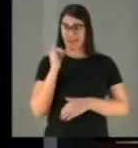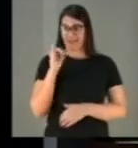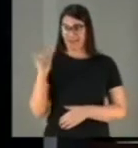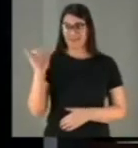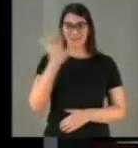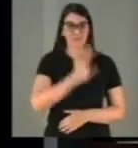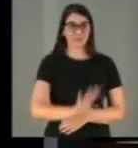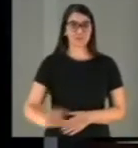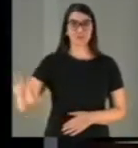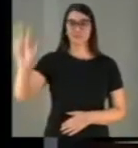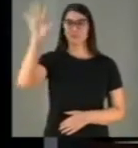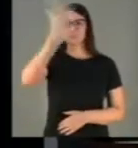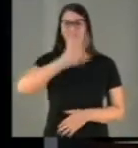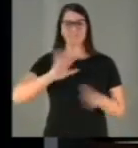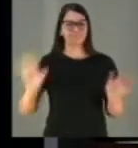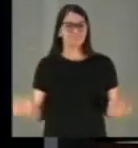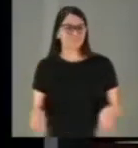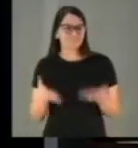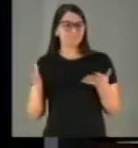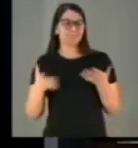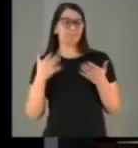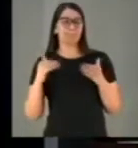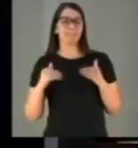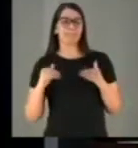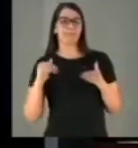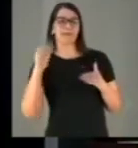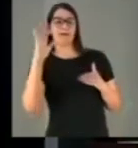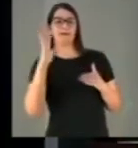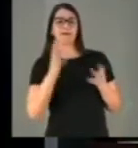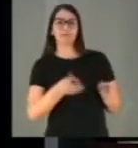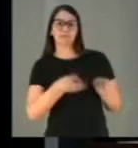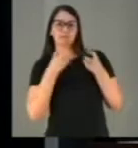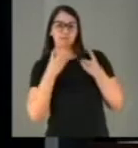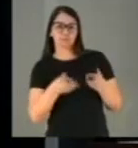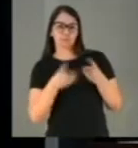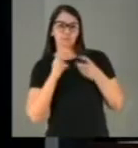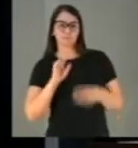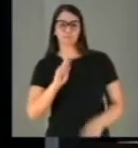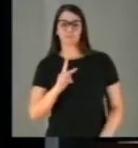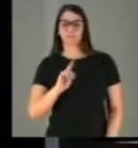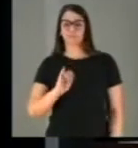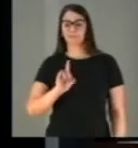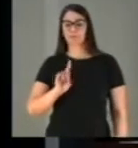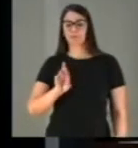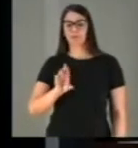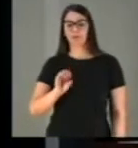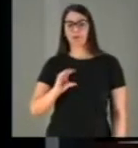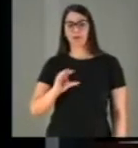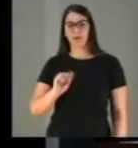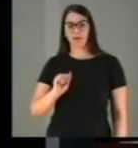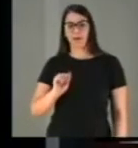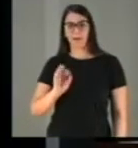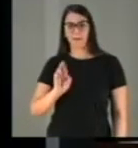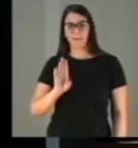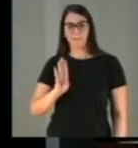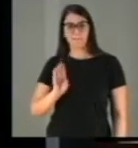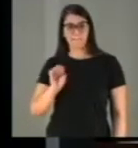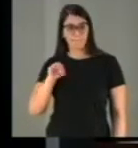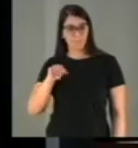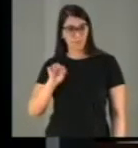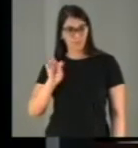amplo, que potencialize, por meio da exploração de hidrocarbonetos, a tecnologia de energias